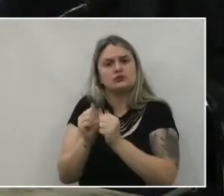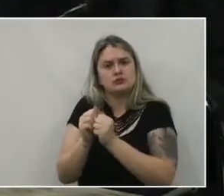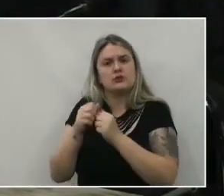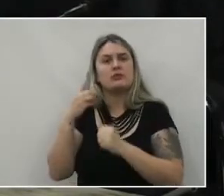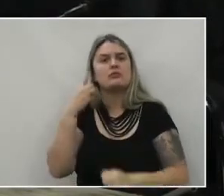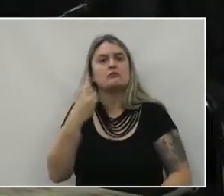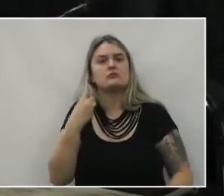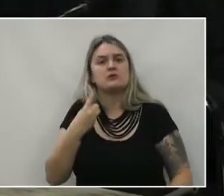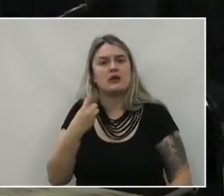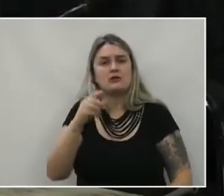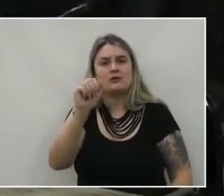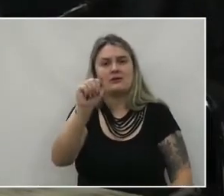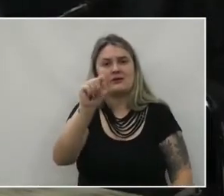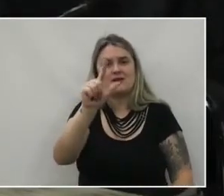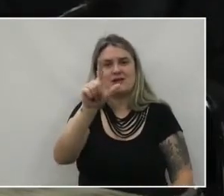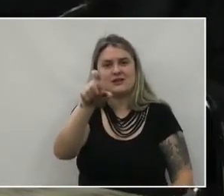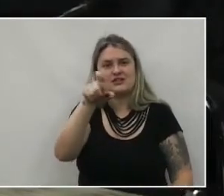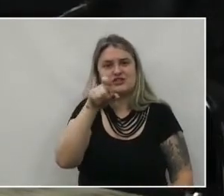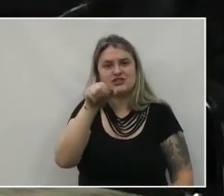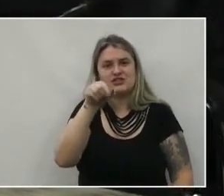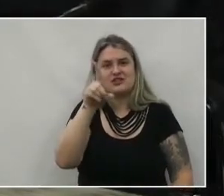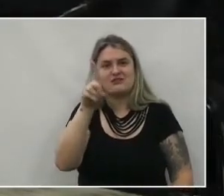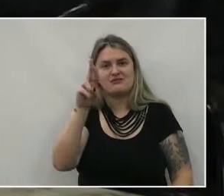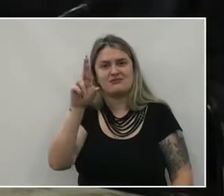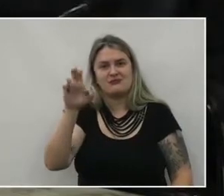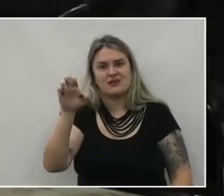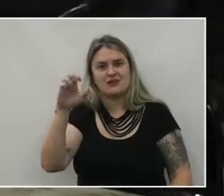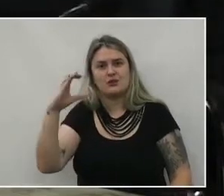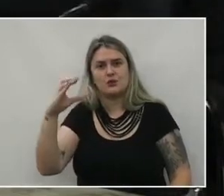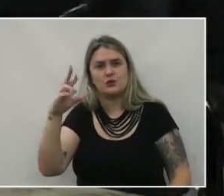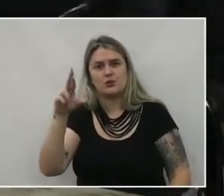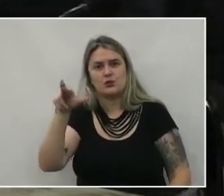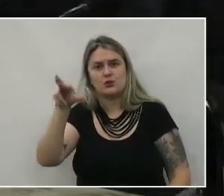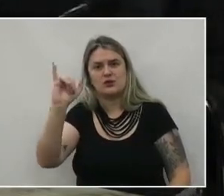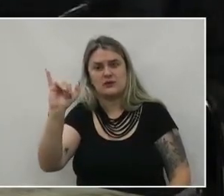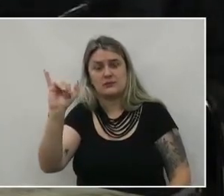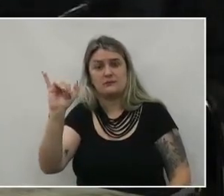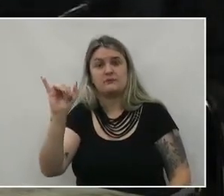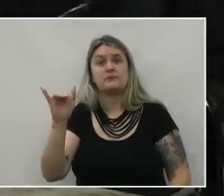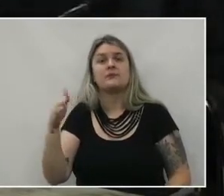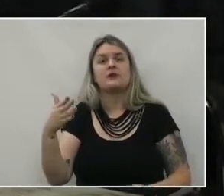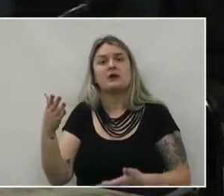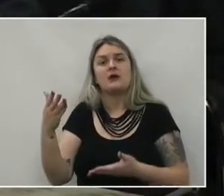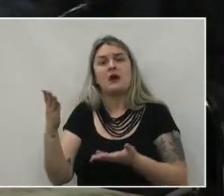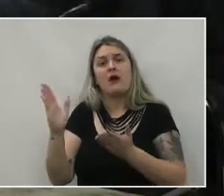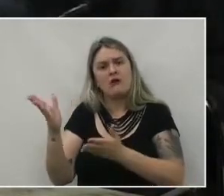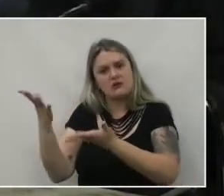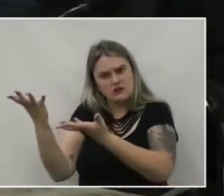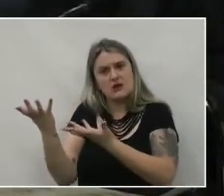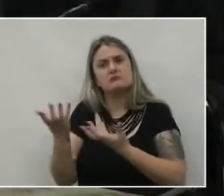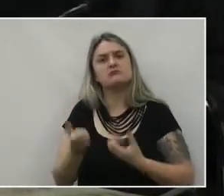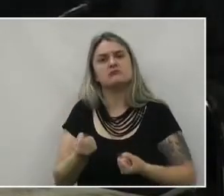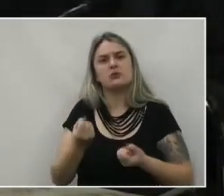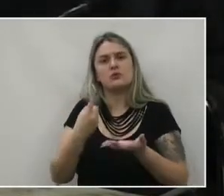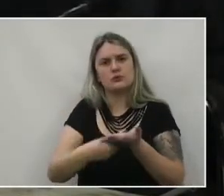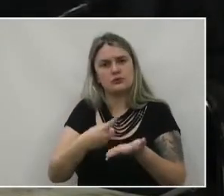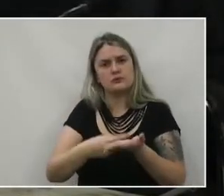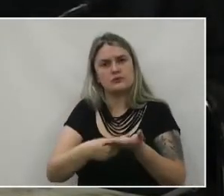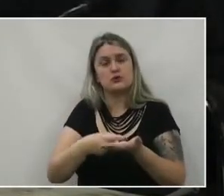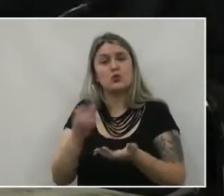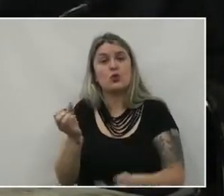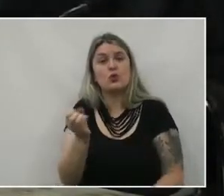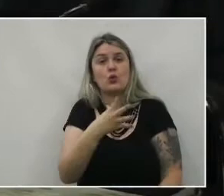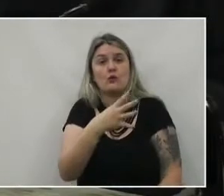deputado Alexandre Cury Na semana que passou Recebendo O novo prefeito eleito Já assumindo compromissos